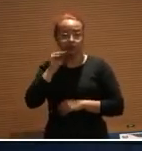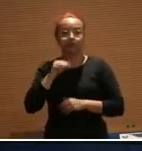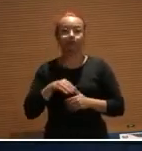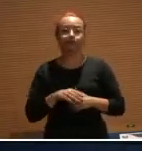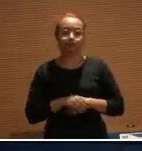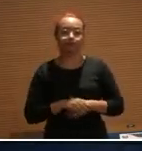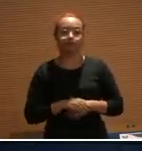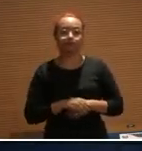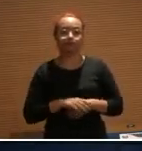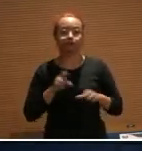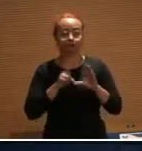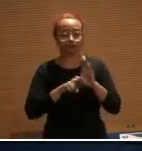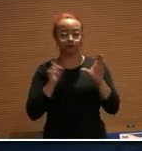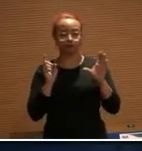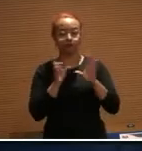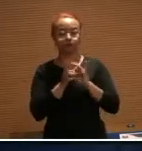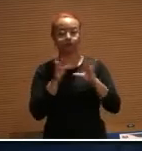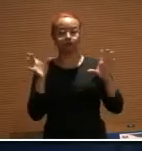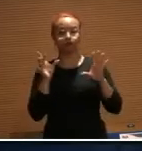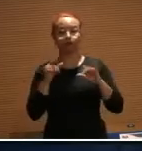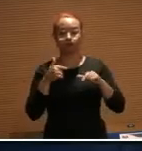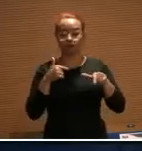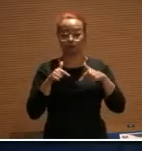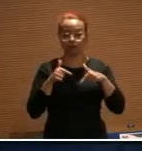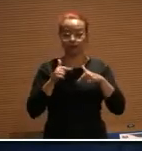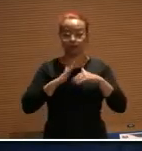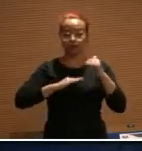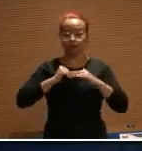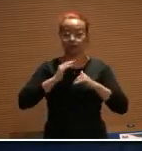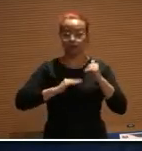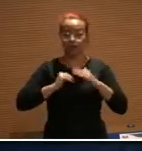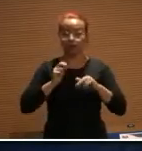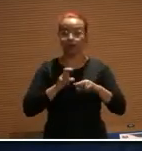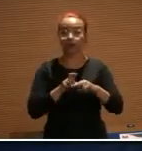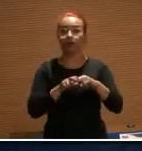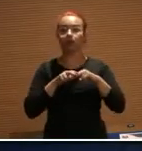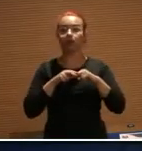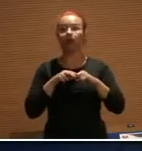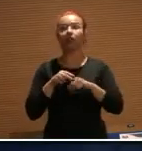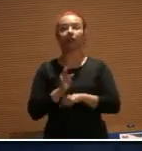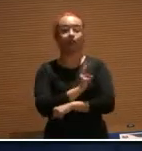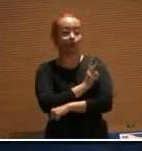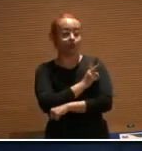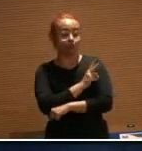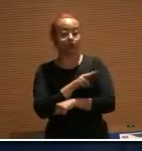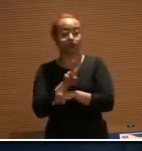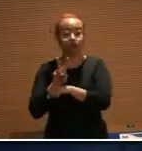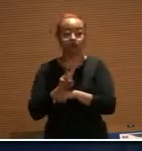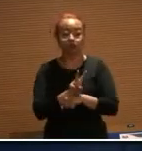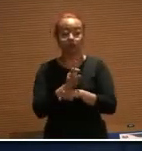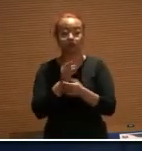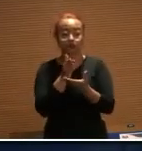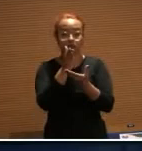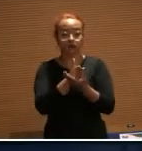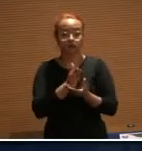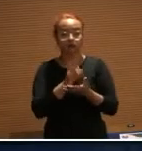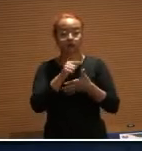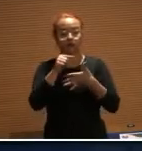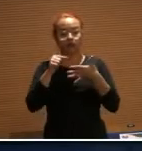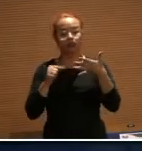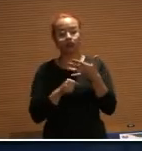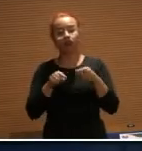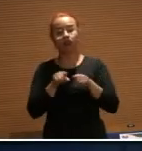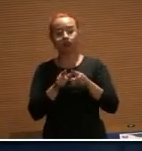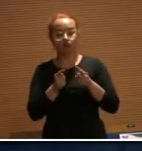Falta de autonomia na prestação das funções advogatícias, indicada pela supervisão ou correção das peças processuais, em posição de